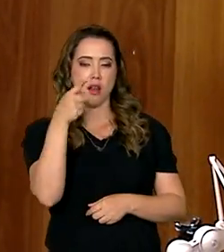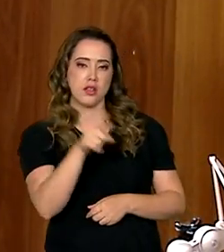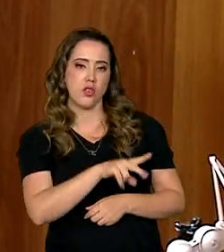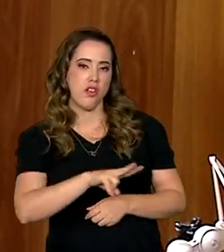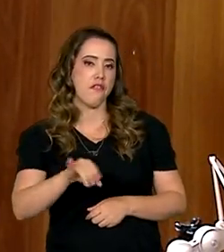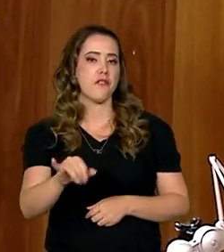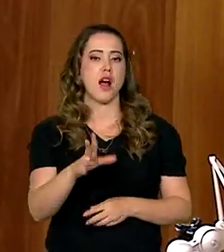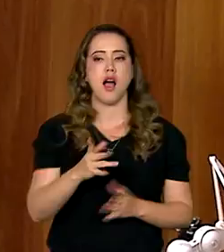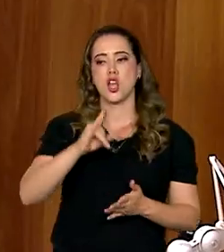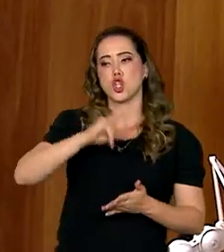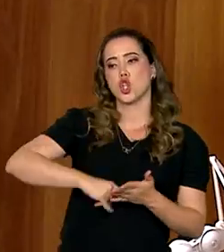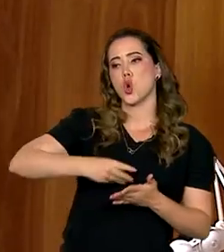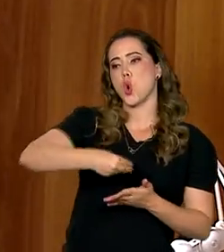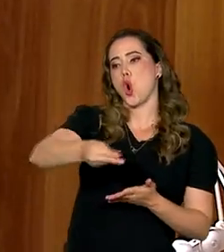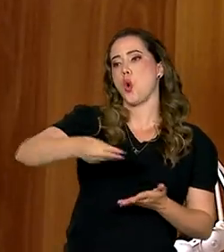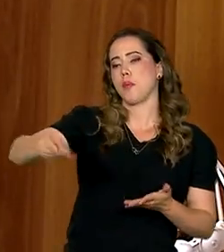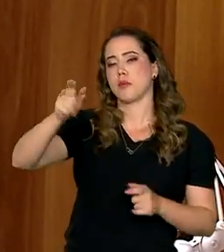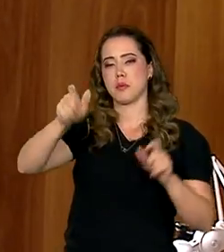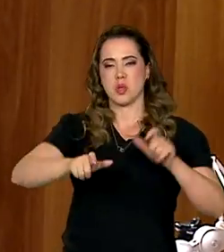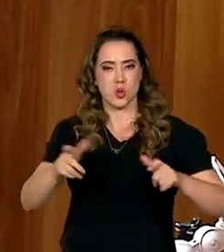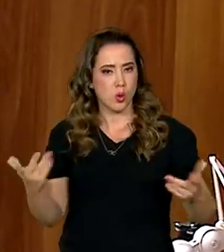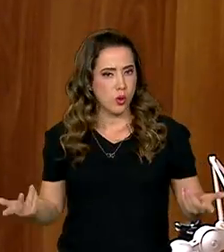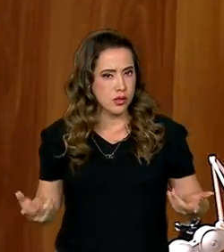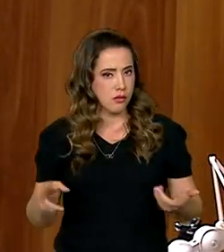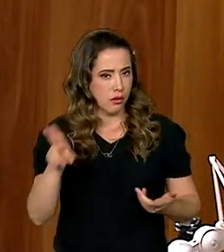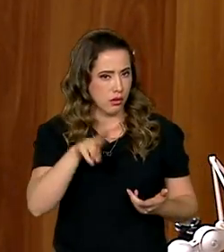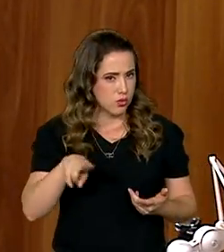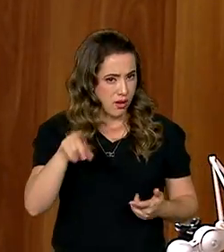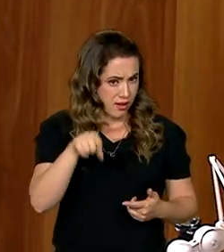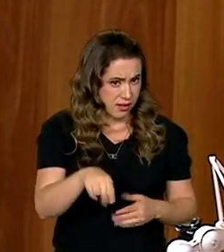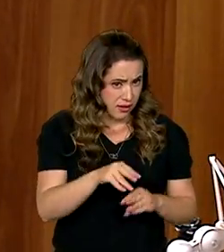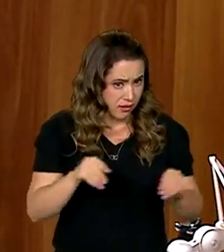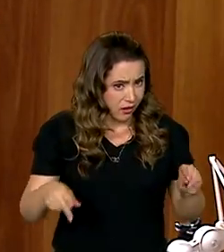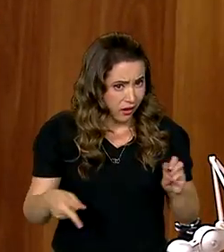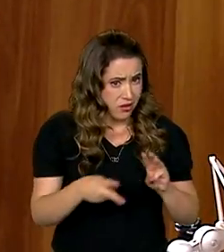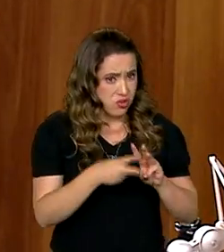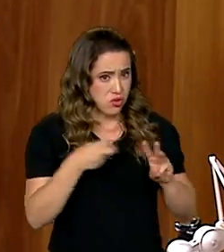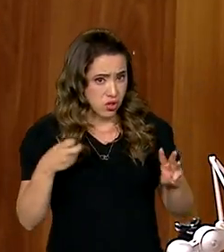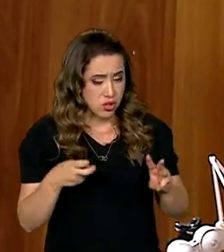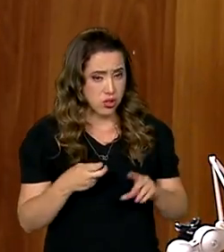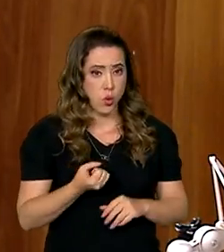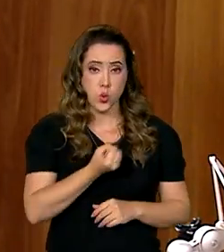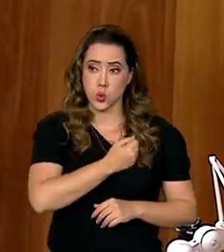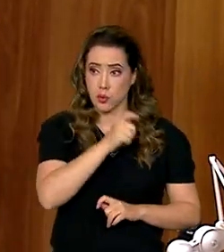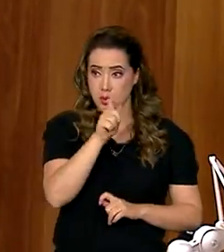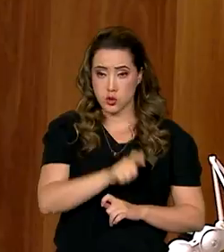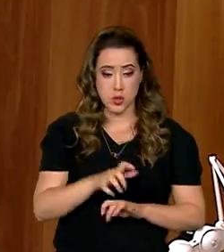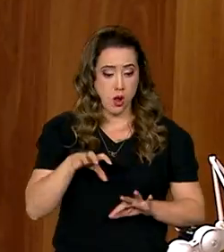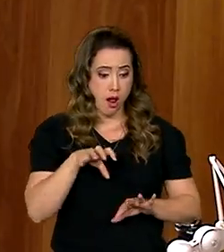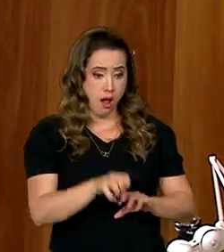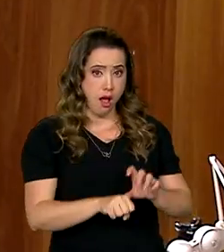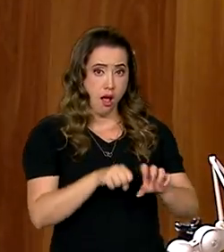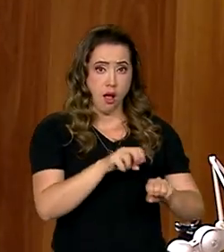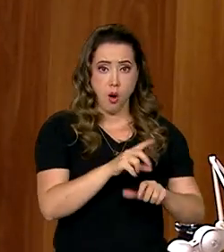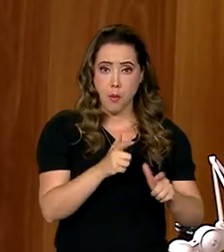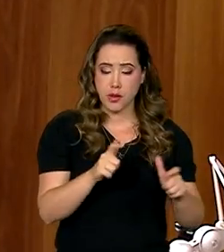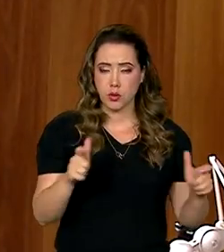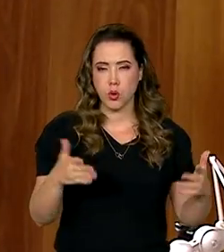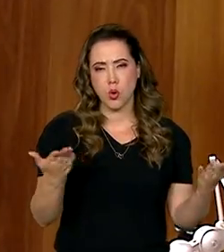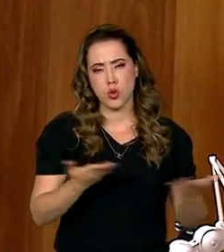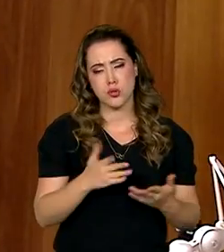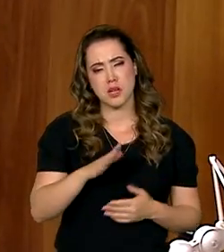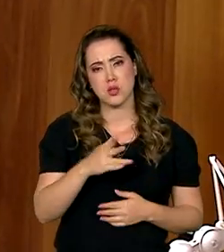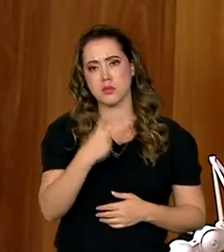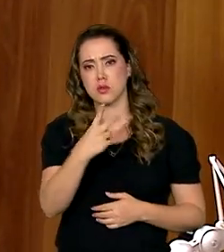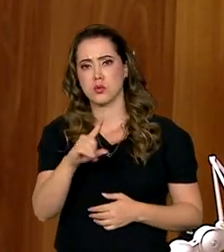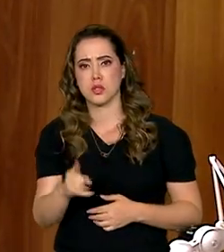que iria ser legalizada as pessoas que ocupassem essas áreas, acabou que aumentou muito. Então, hoje, são uma média de